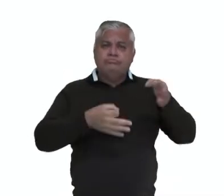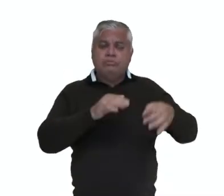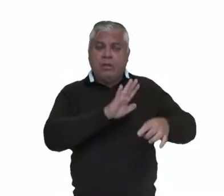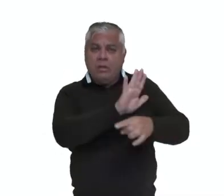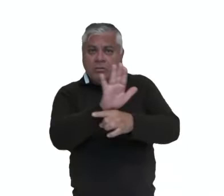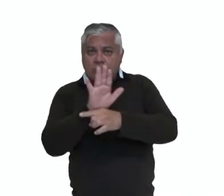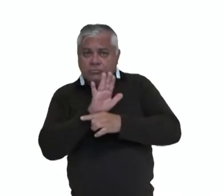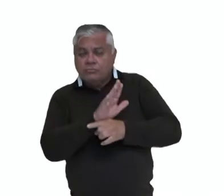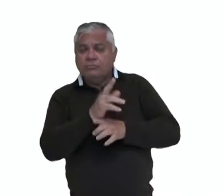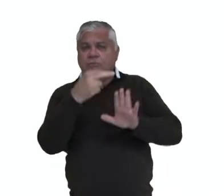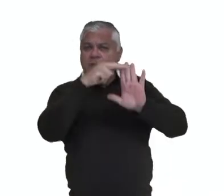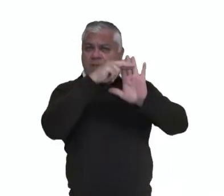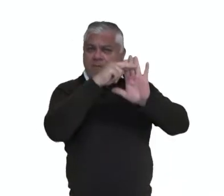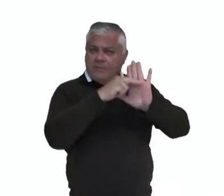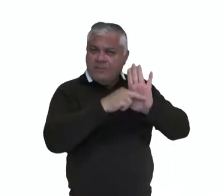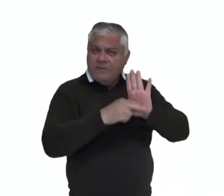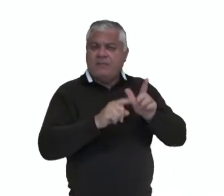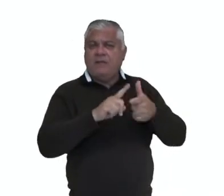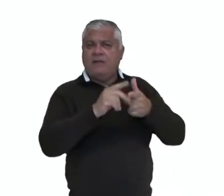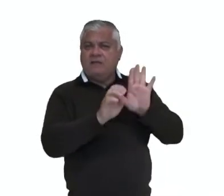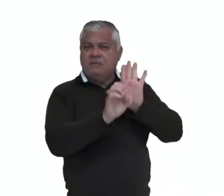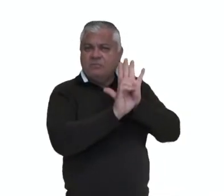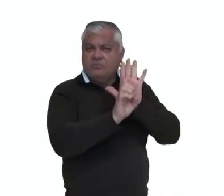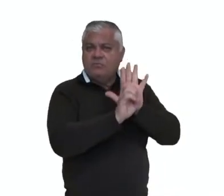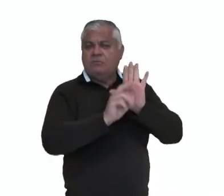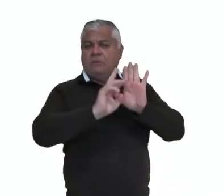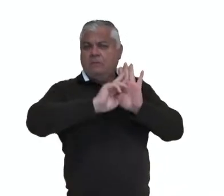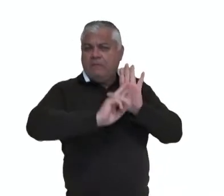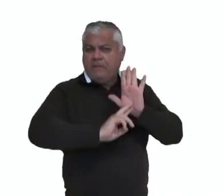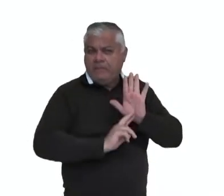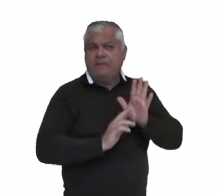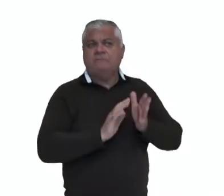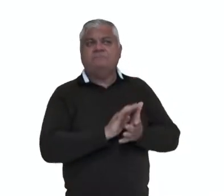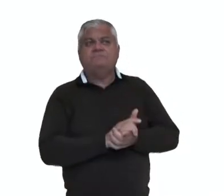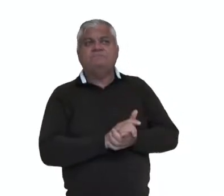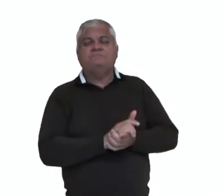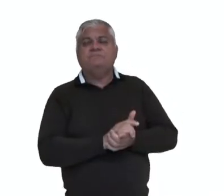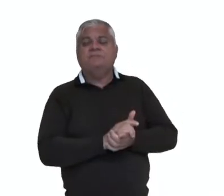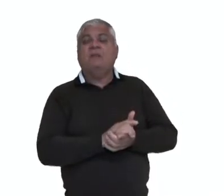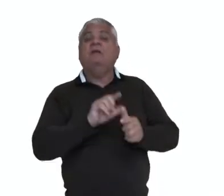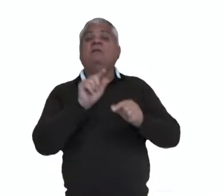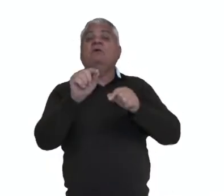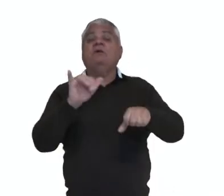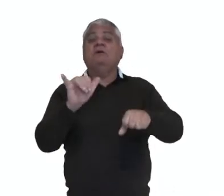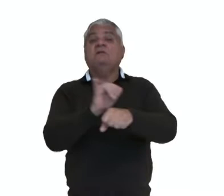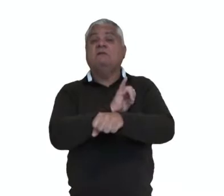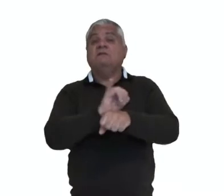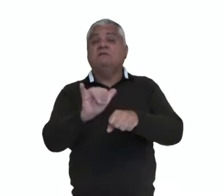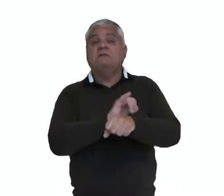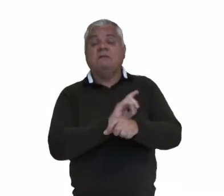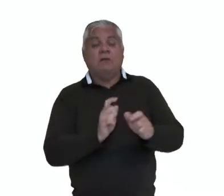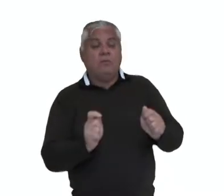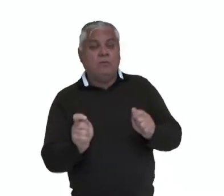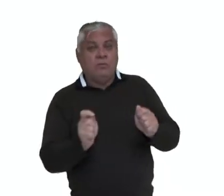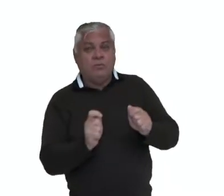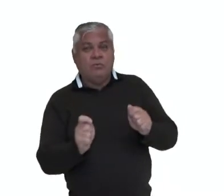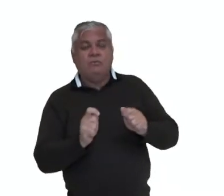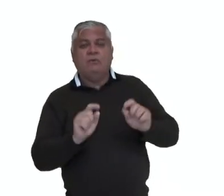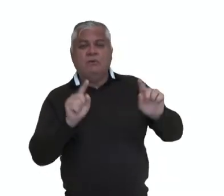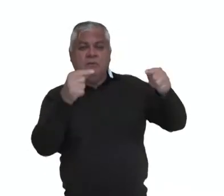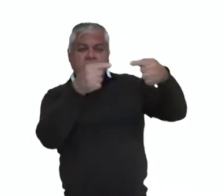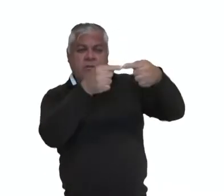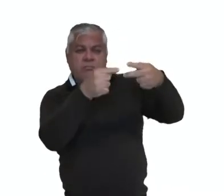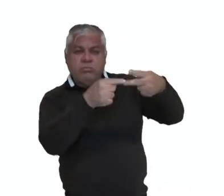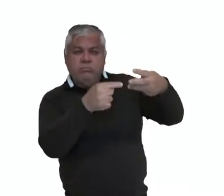em normativas, estatutos, regimentos. Sugerem estratégias de controle e nos levam a cumprir certas